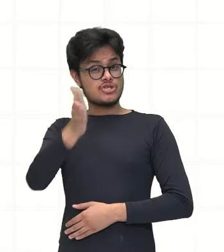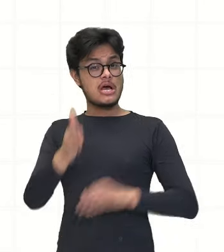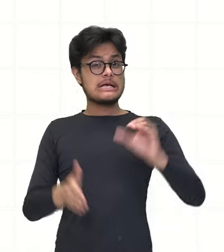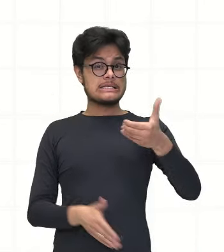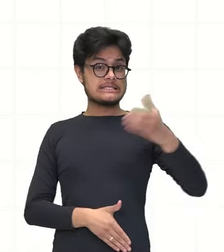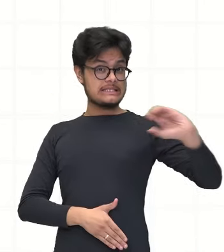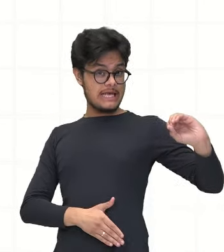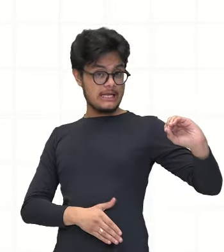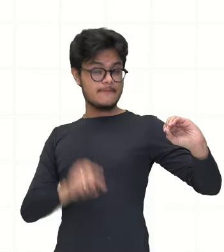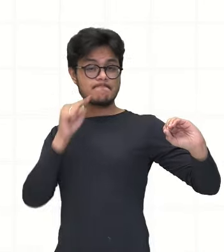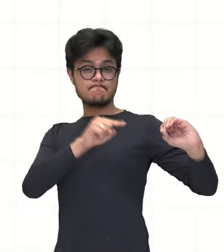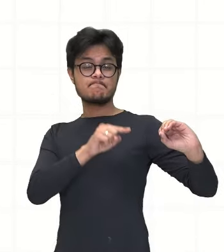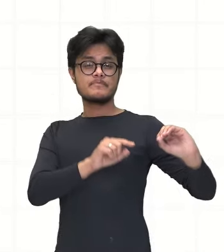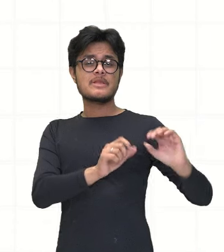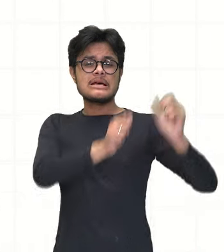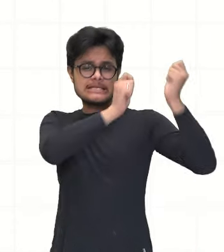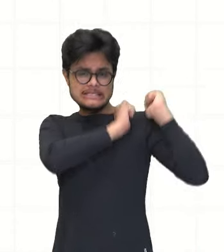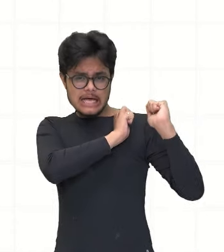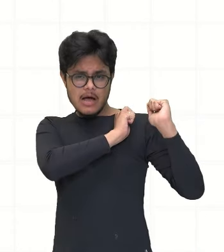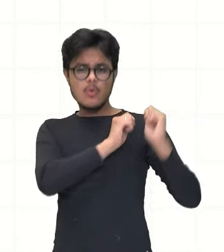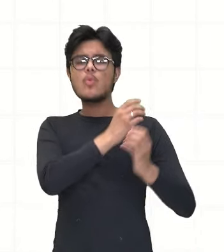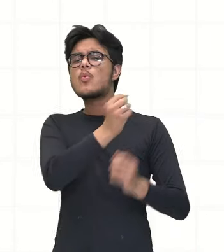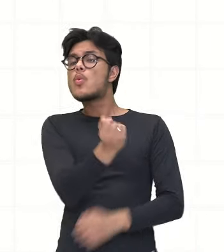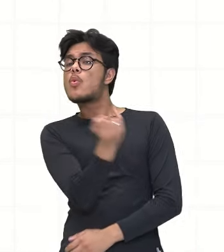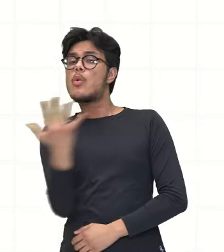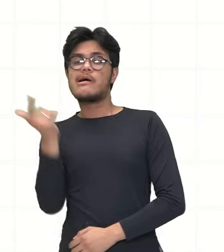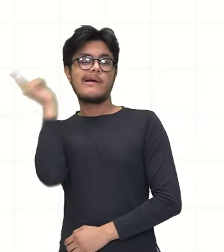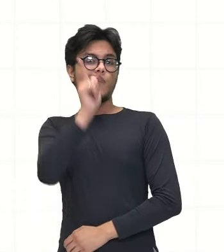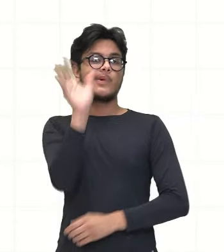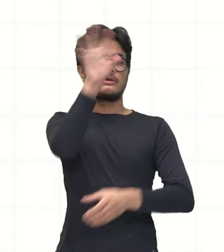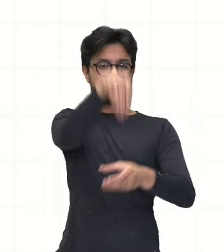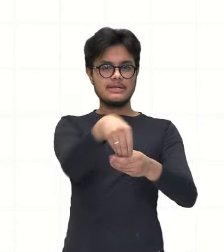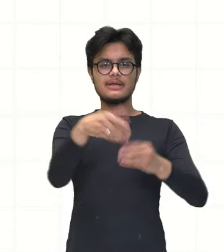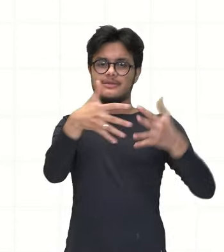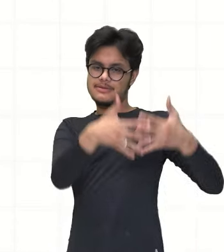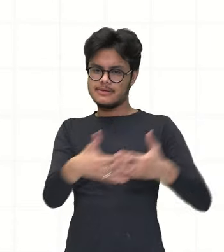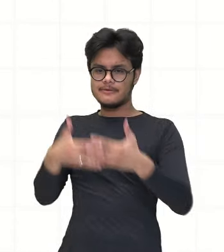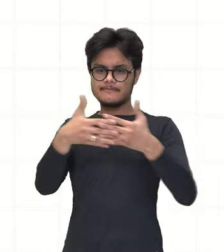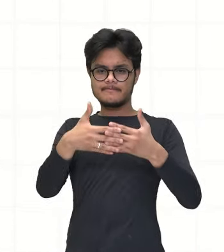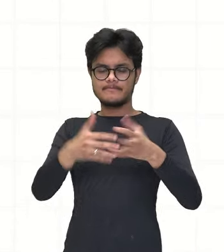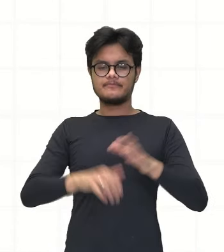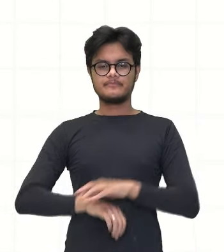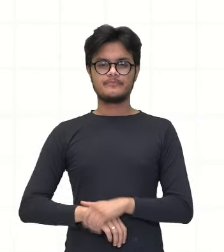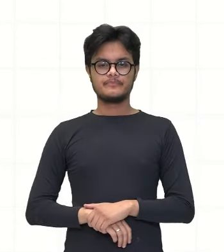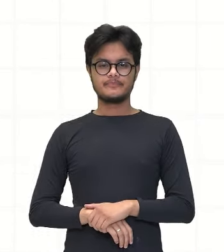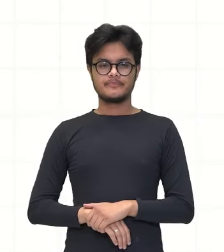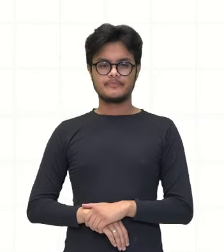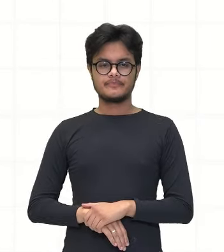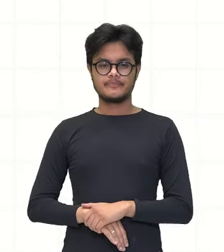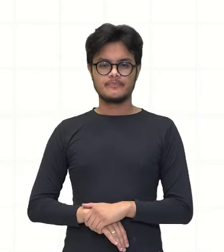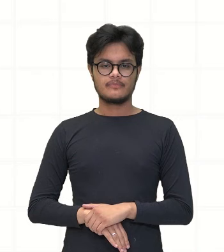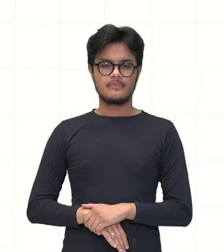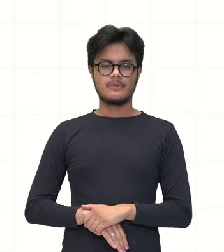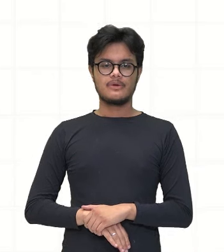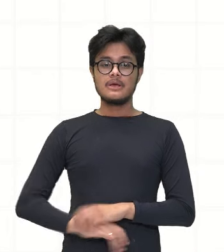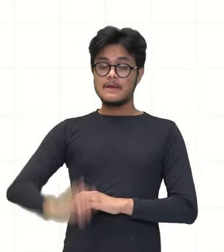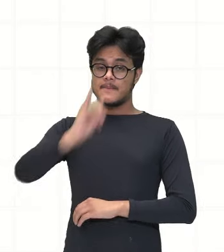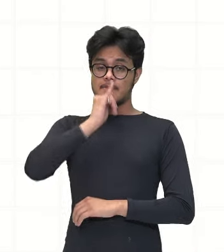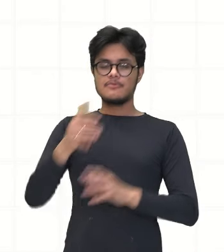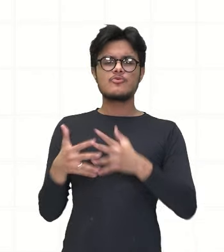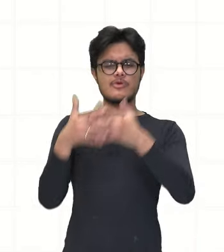cimento, quantos tijolos ainda podem ser colocados no caminhão? Então, digamos que a gente tem aqui